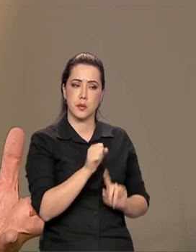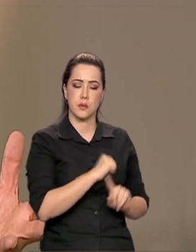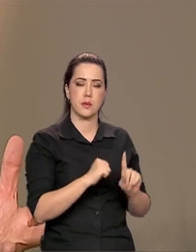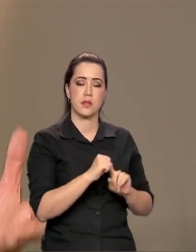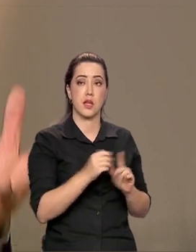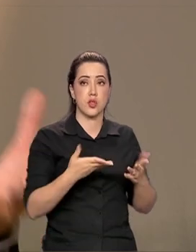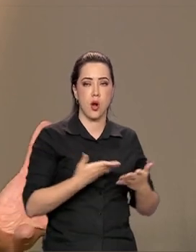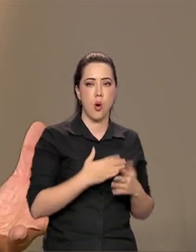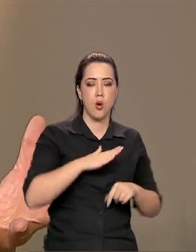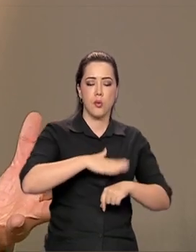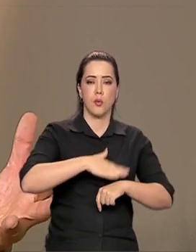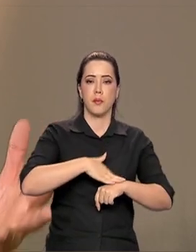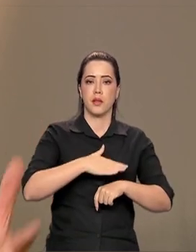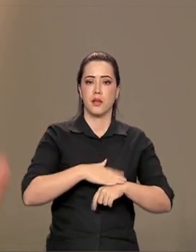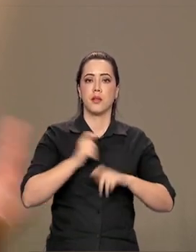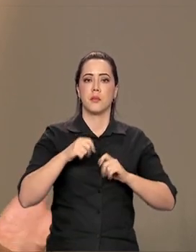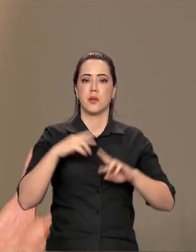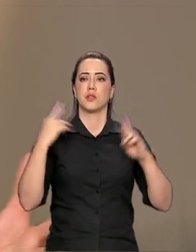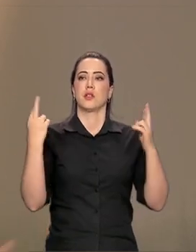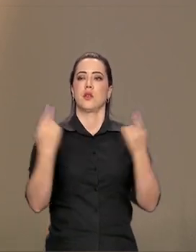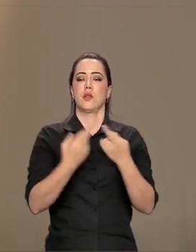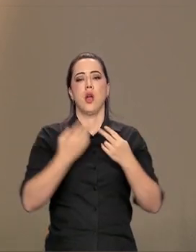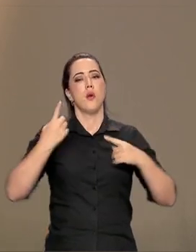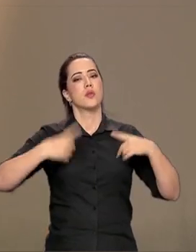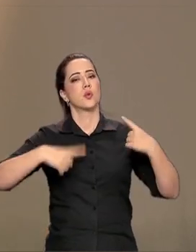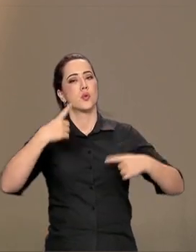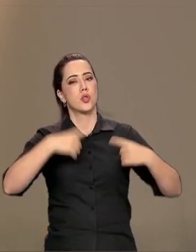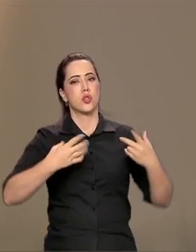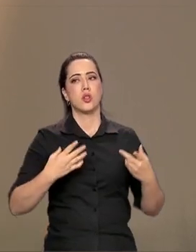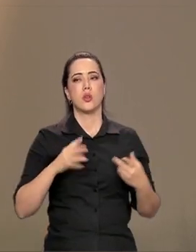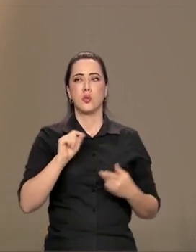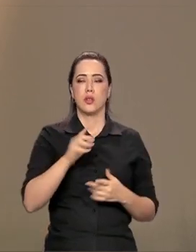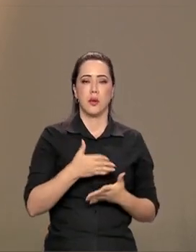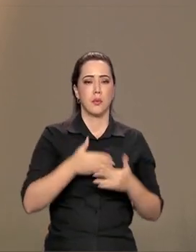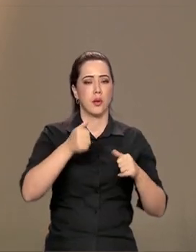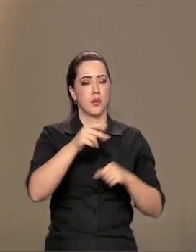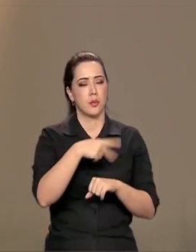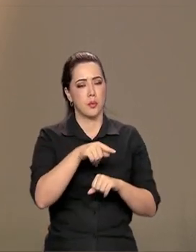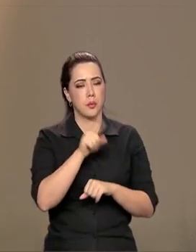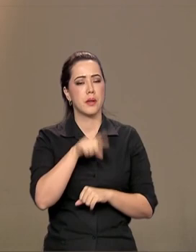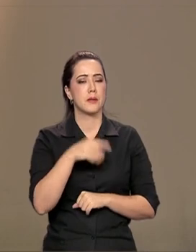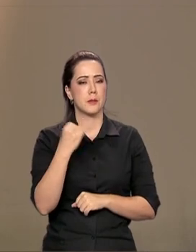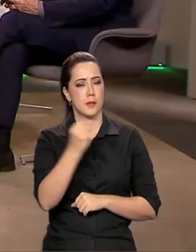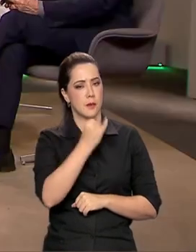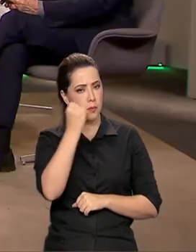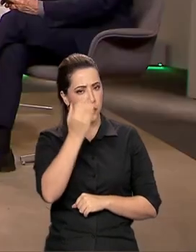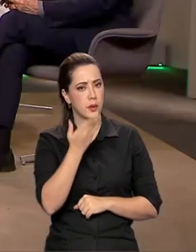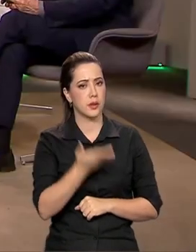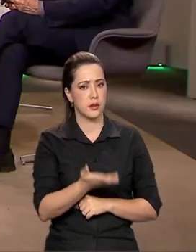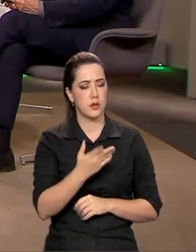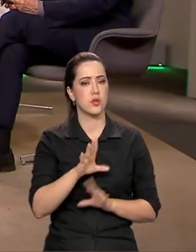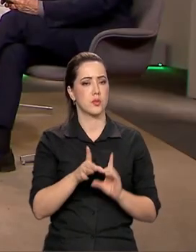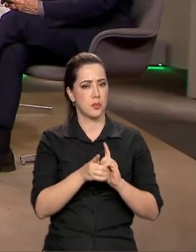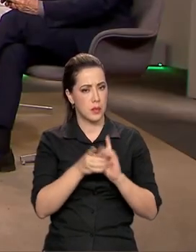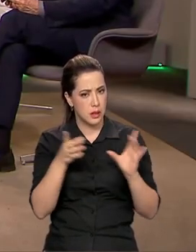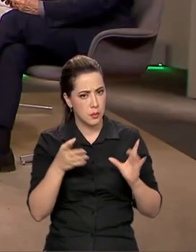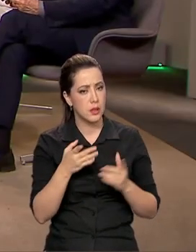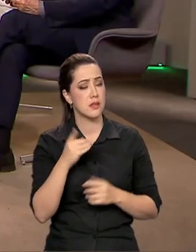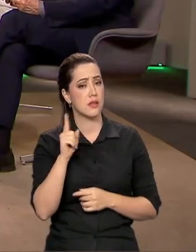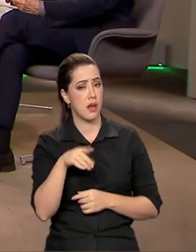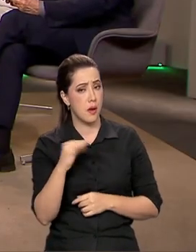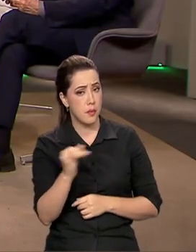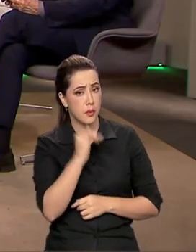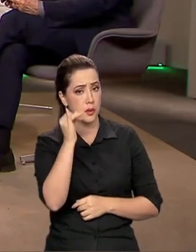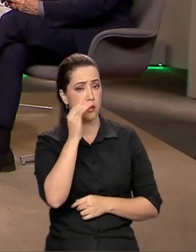pessoas podiam se reunir e colocar suas opiniões é uma coisa muito importante para a defesa da democracia, para o